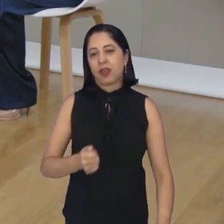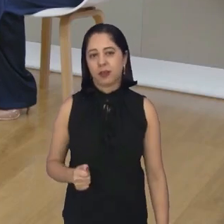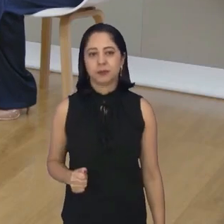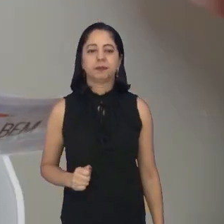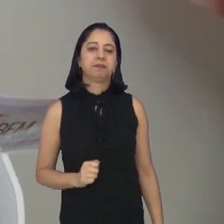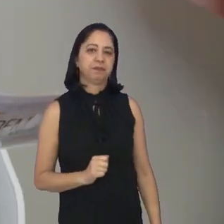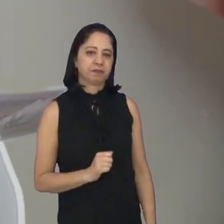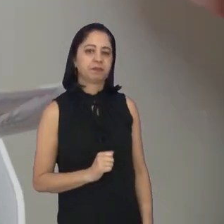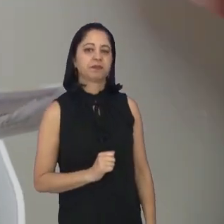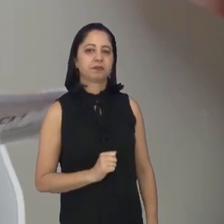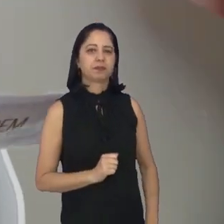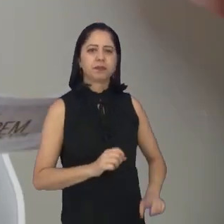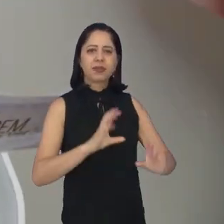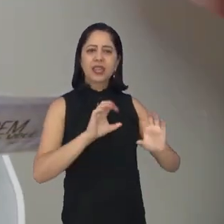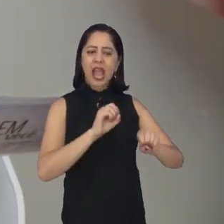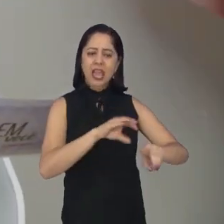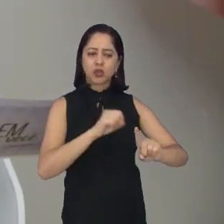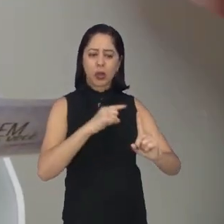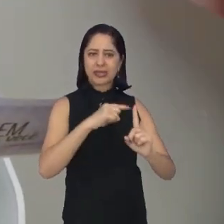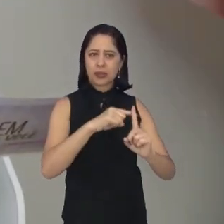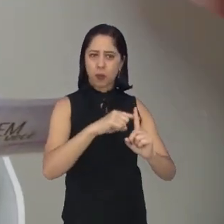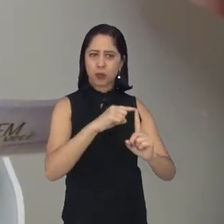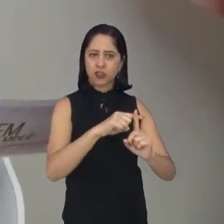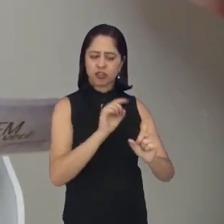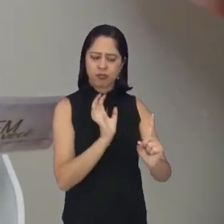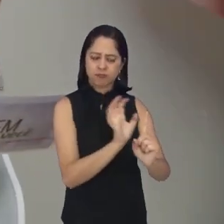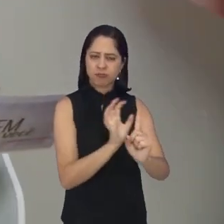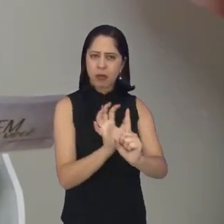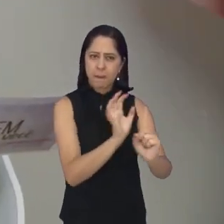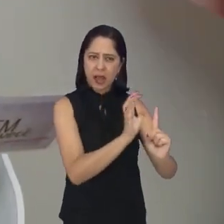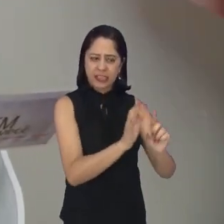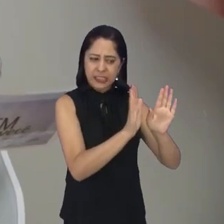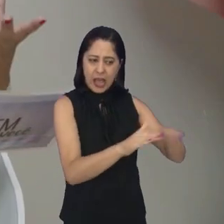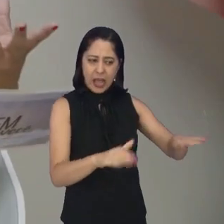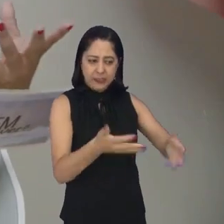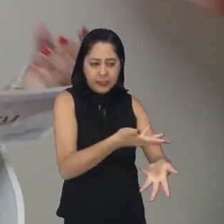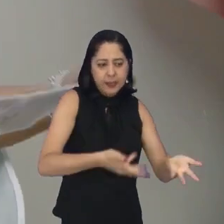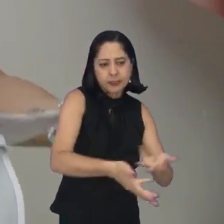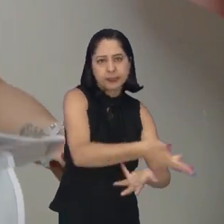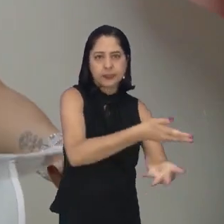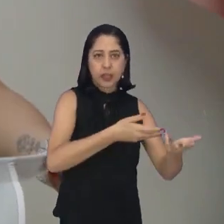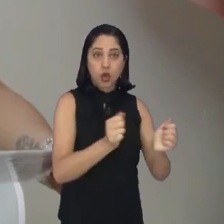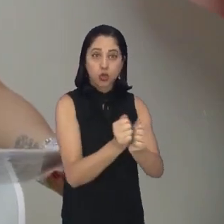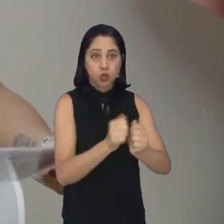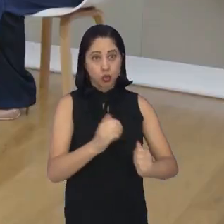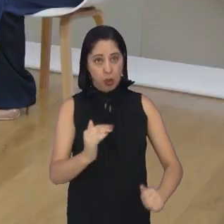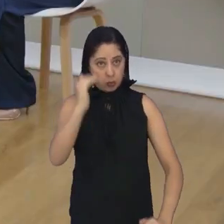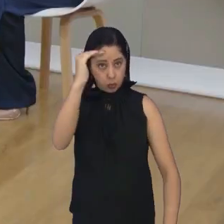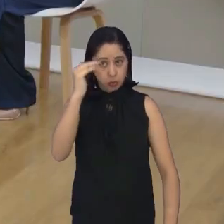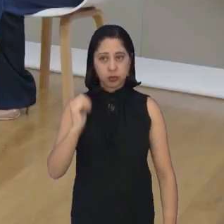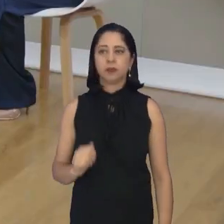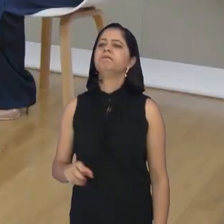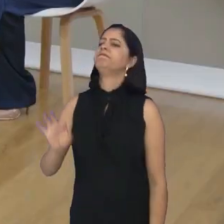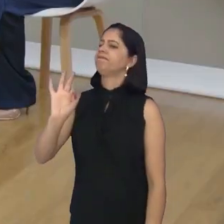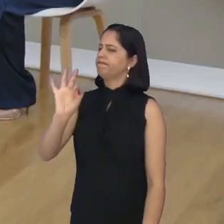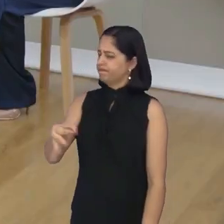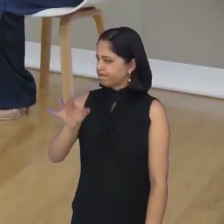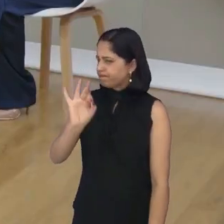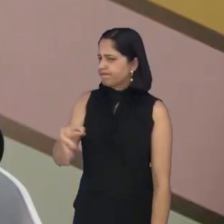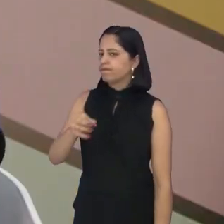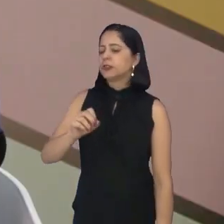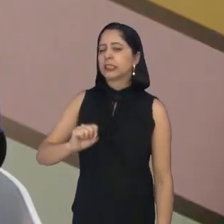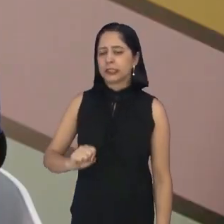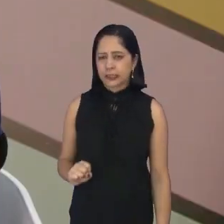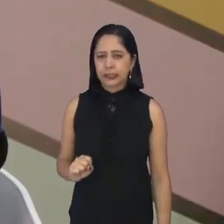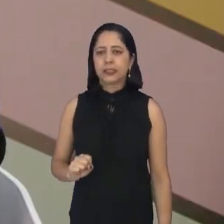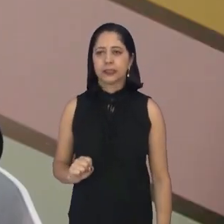A gente pode dizer que a educação positiva tem impacto direto na maneira como as crianças se relacionam com os adultos? Com toda certeza. Então,